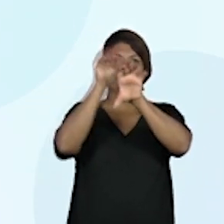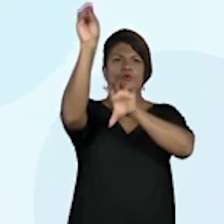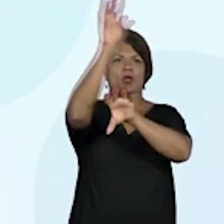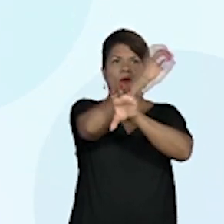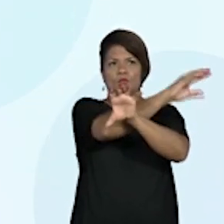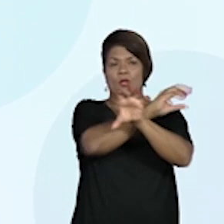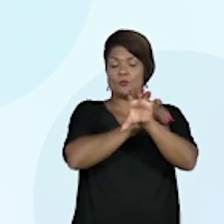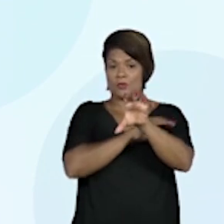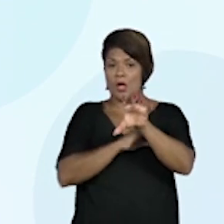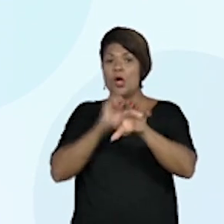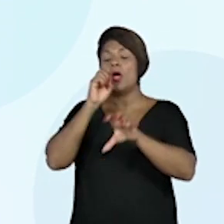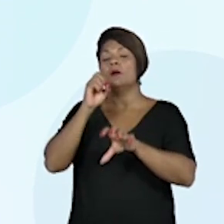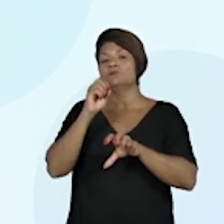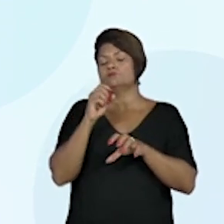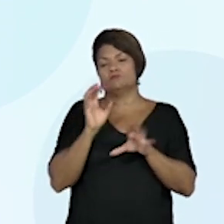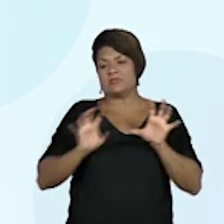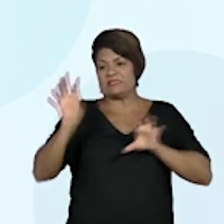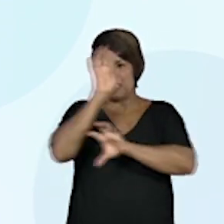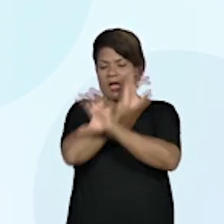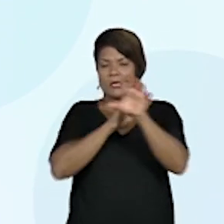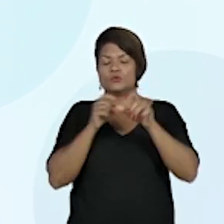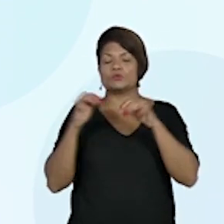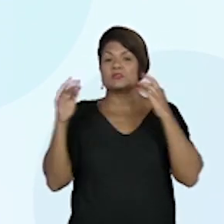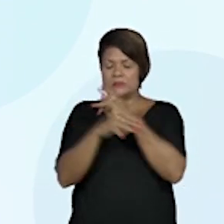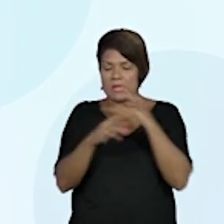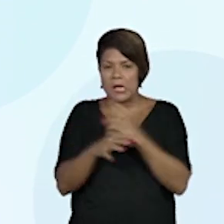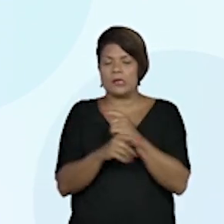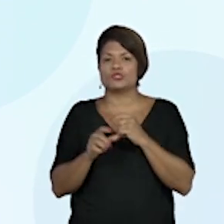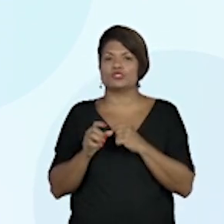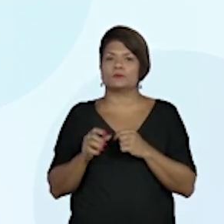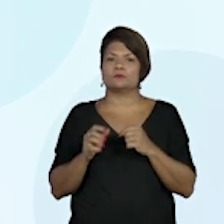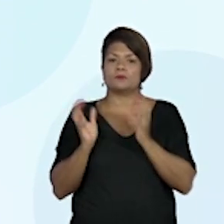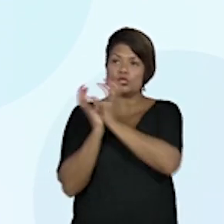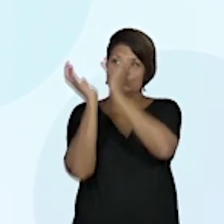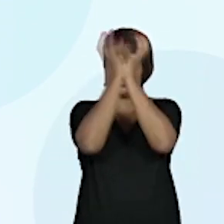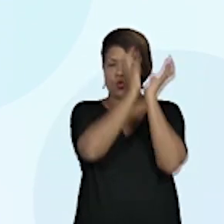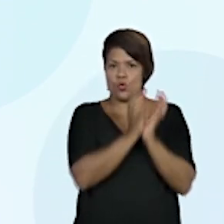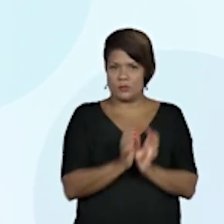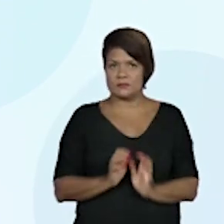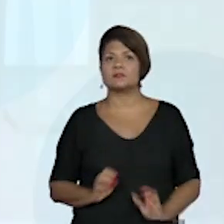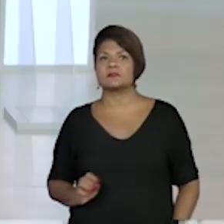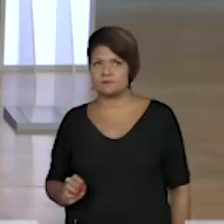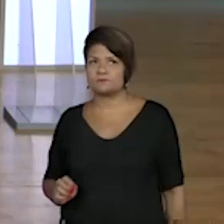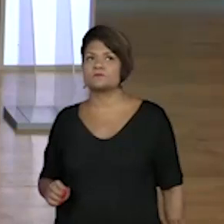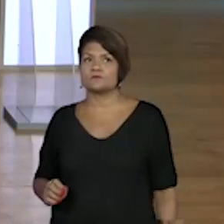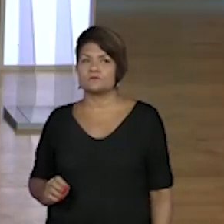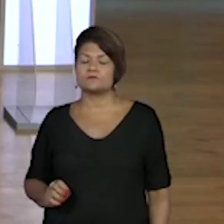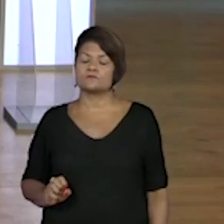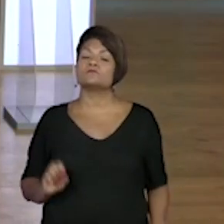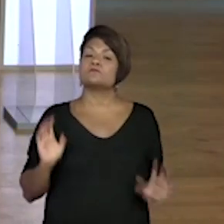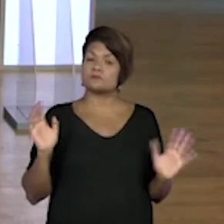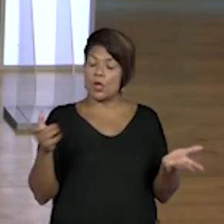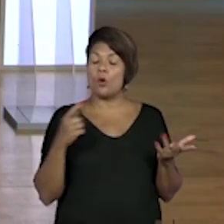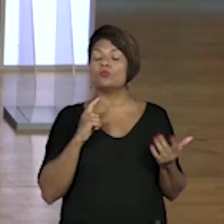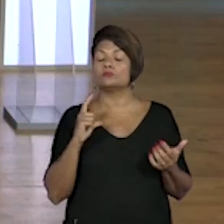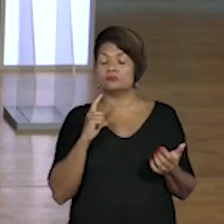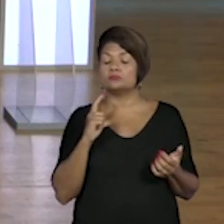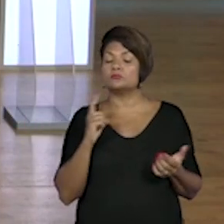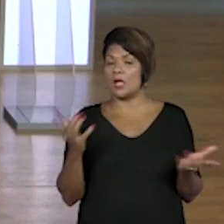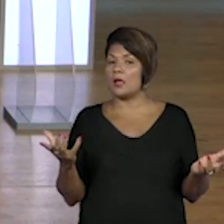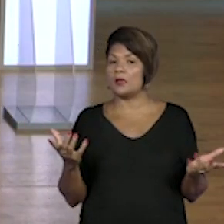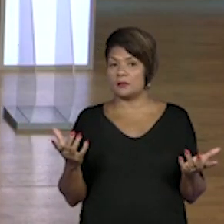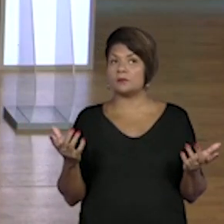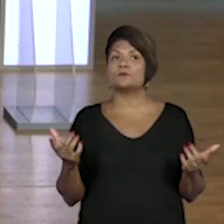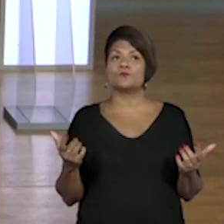cidades, de regiões, tá? Então, esse processo onde um indivíduo ou um grupo acaba saindo do seu